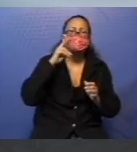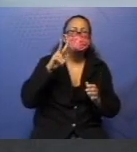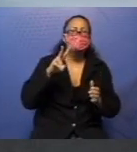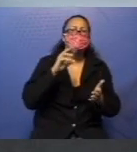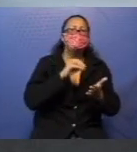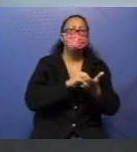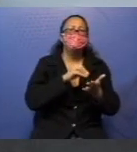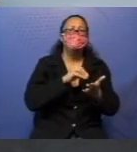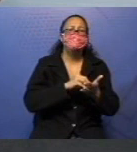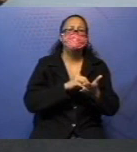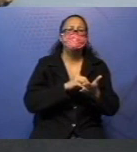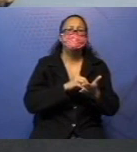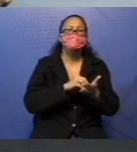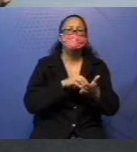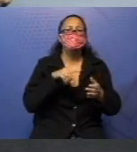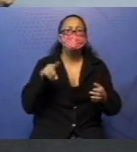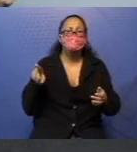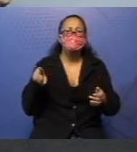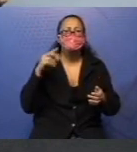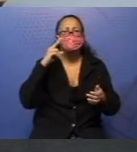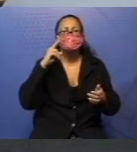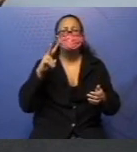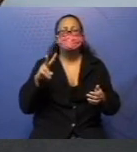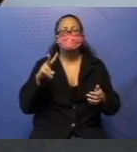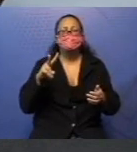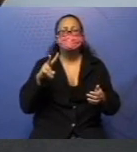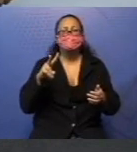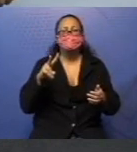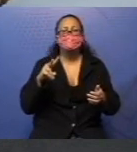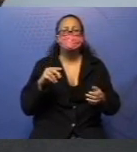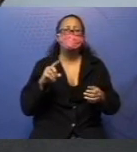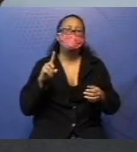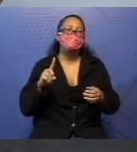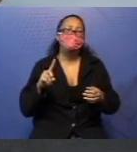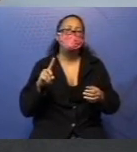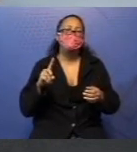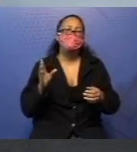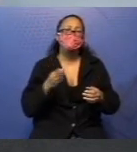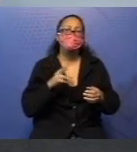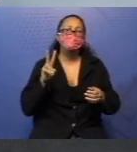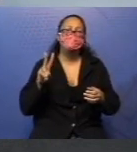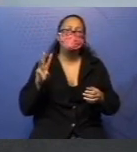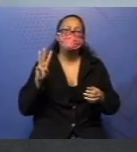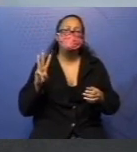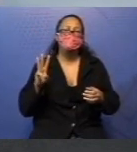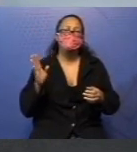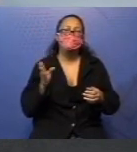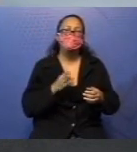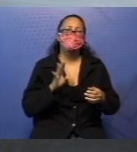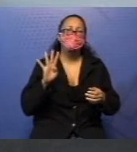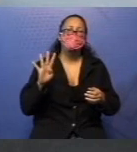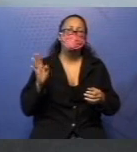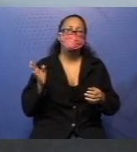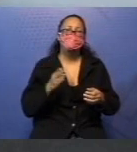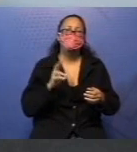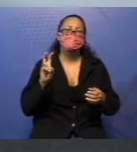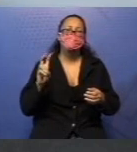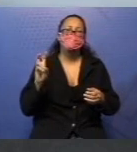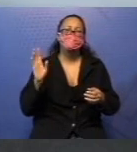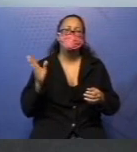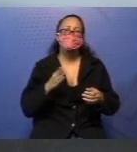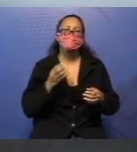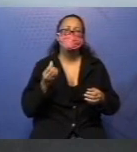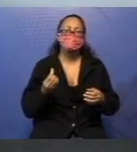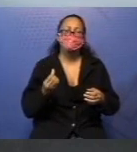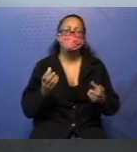que falta. Aí vocês vão ver se é a opção um, dois, três, quatro, cinco ou a seis. Tá? Esse